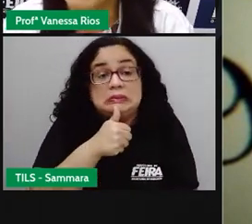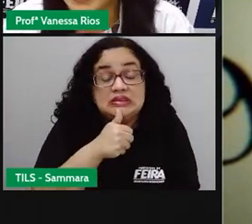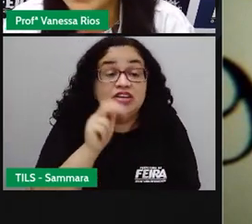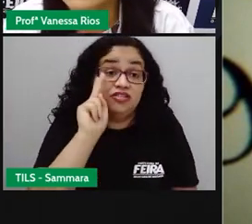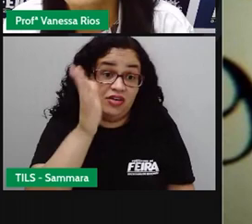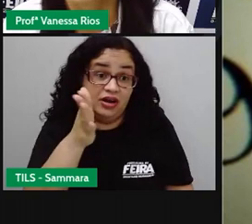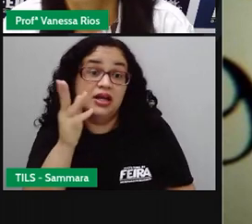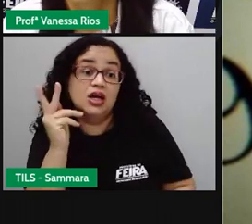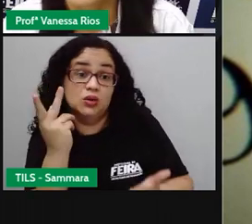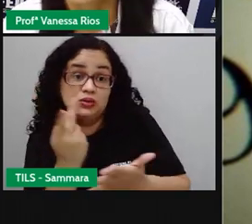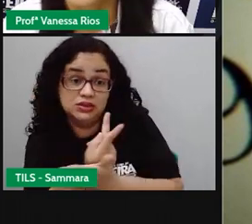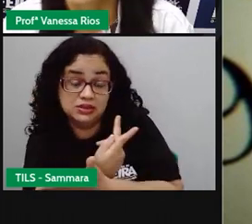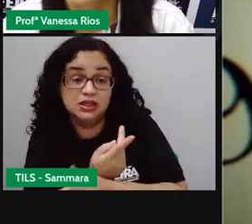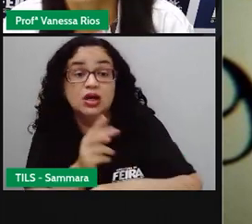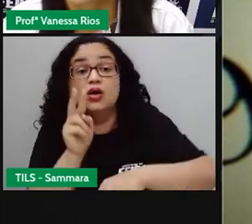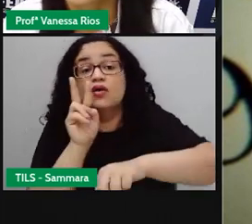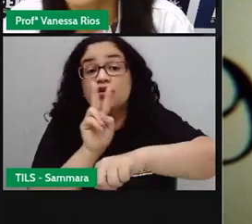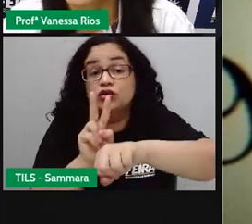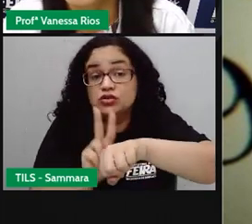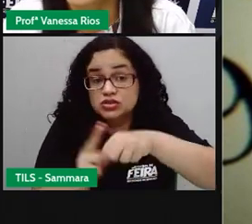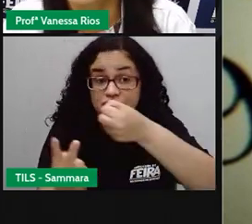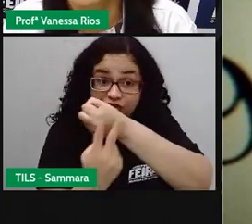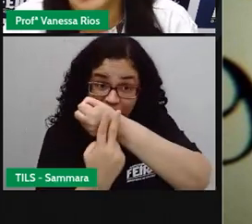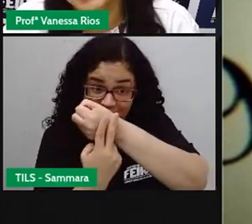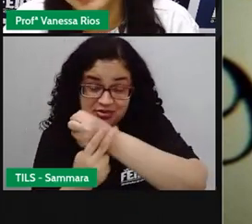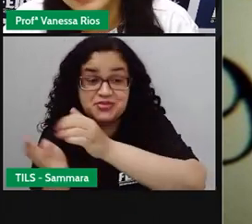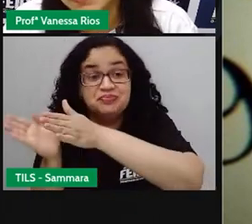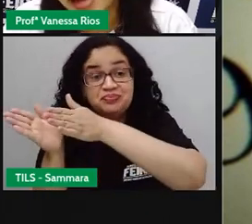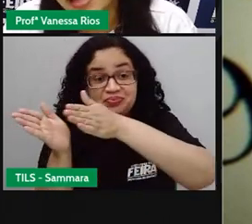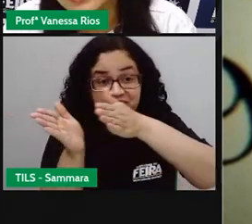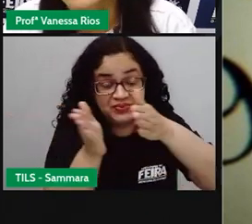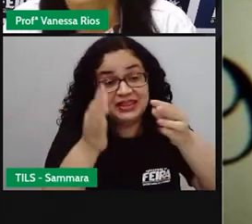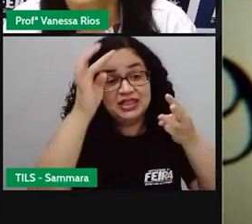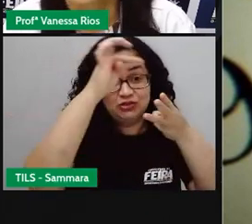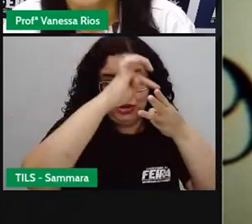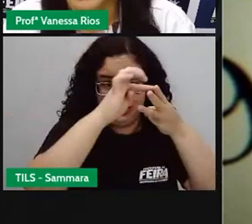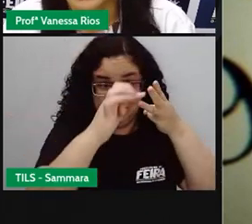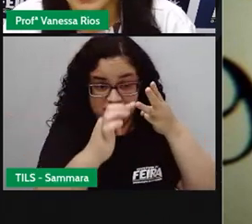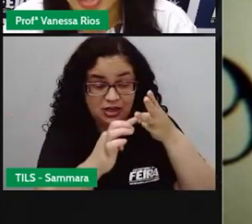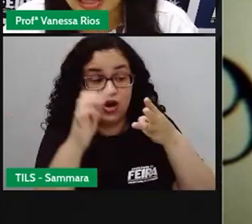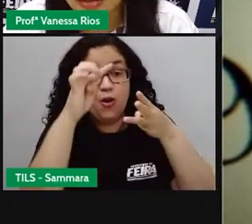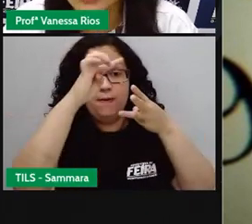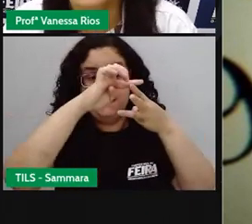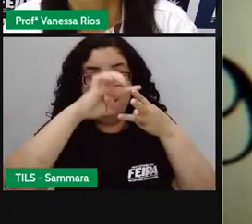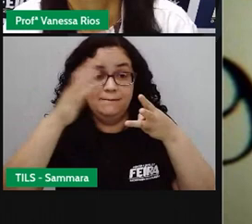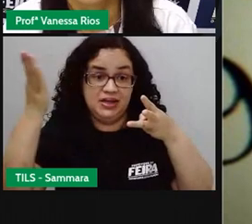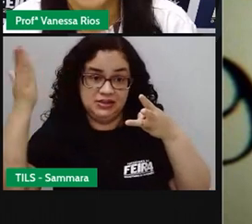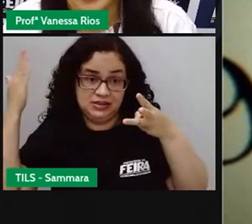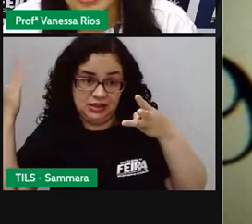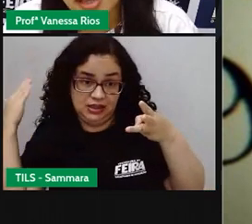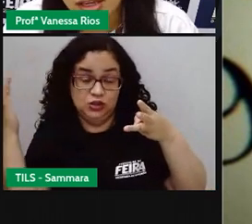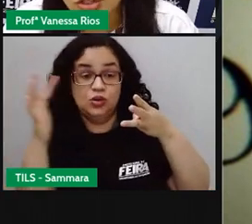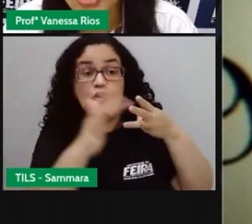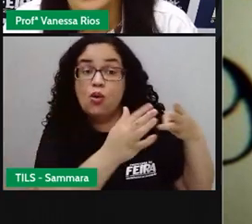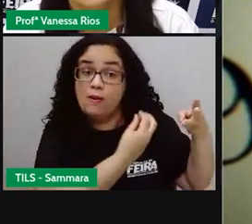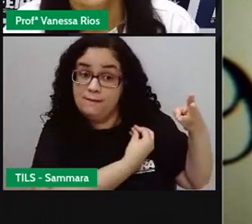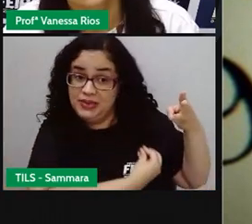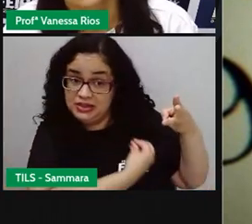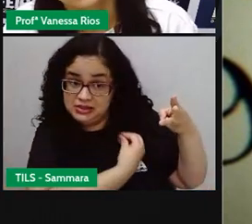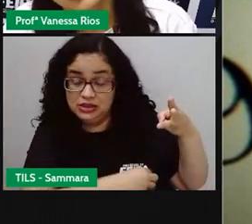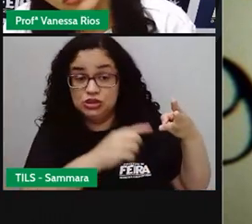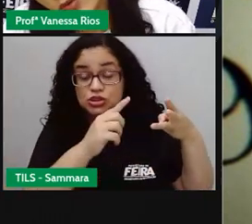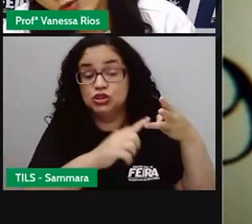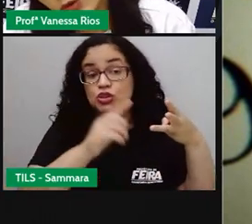tempos verbais são o quê? Os três tempos verbais principais, o passado, o presente